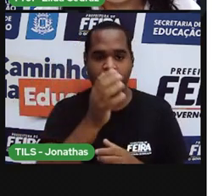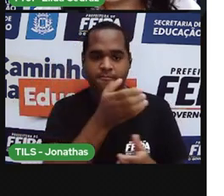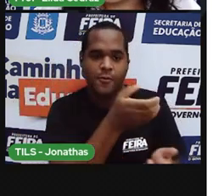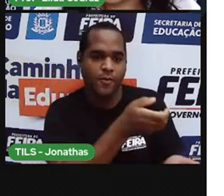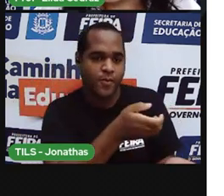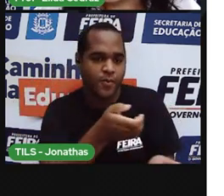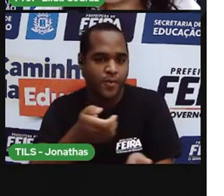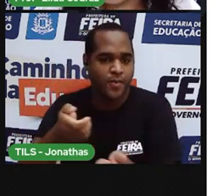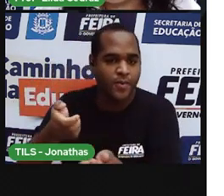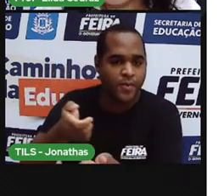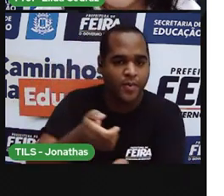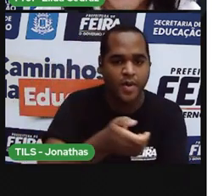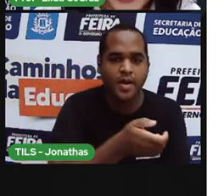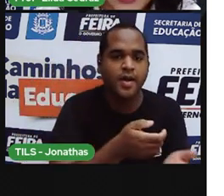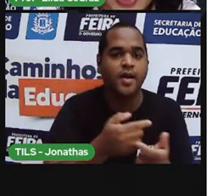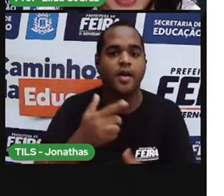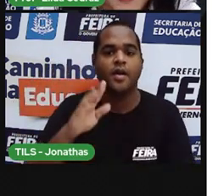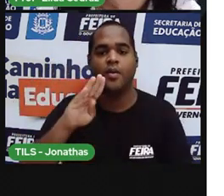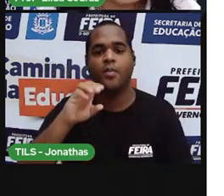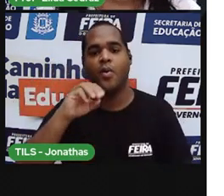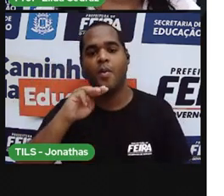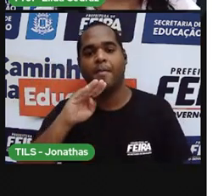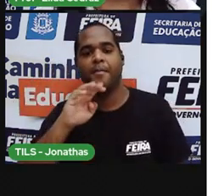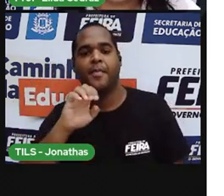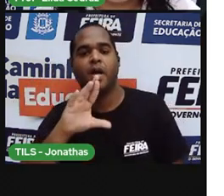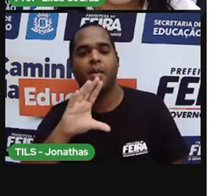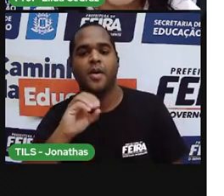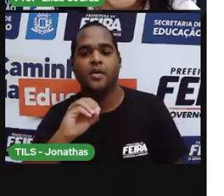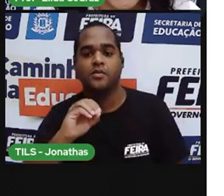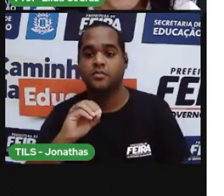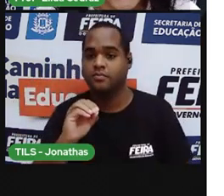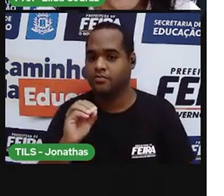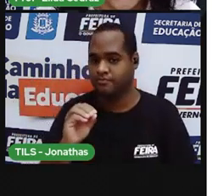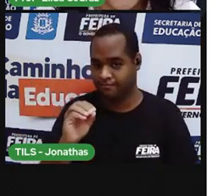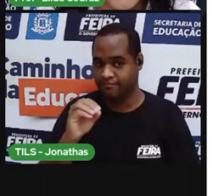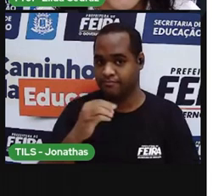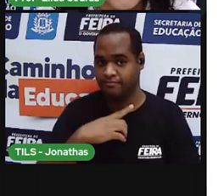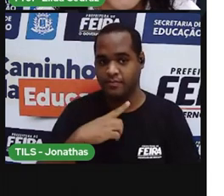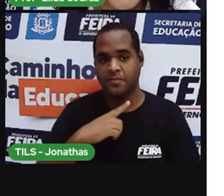Olha só quem apareceu aí agora, professor,